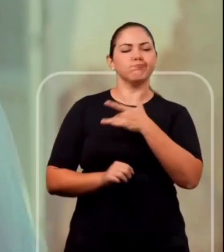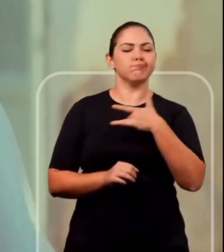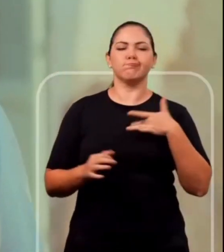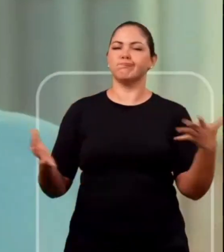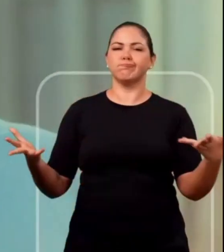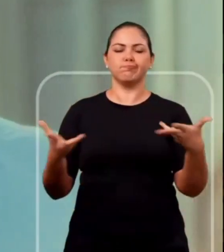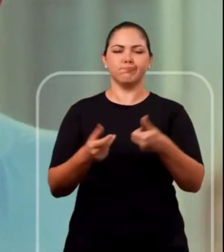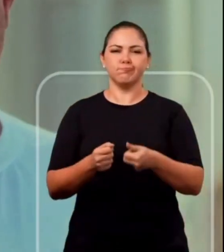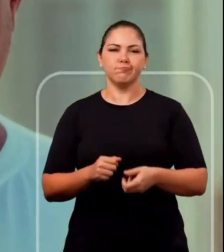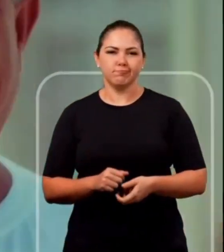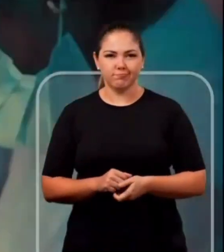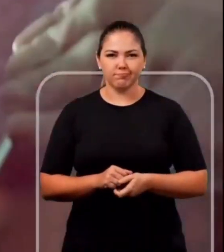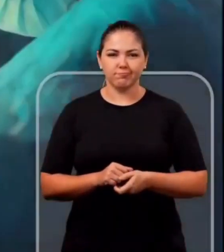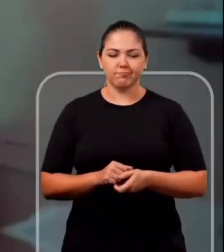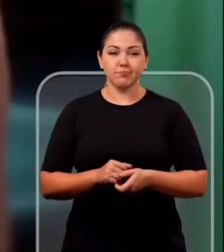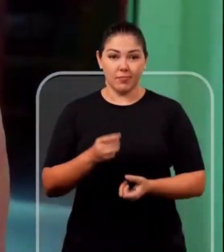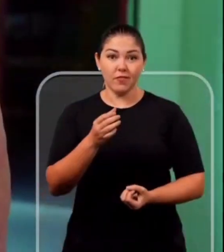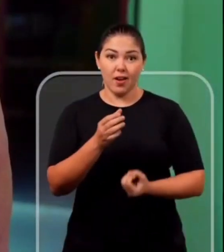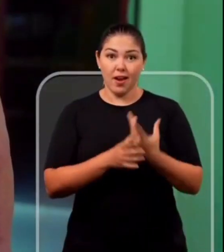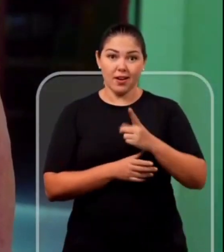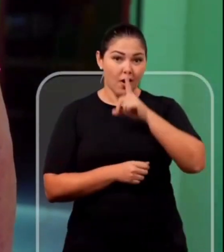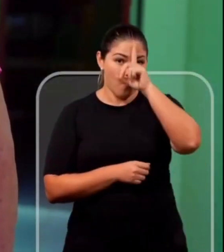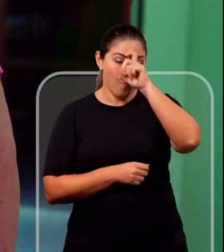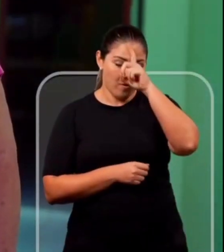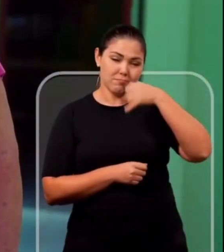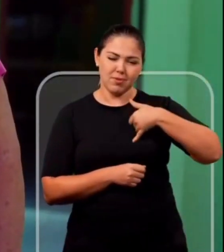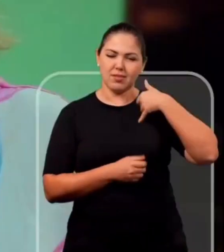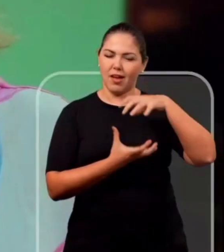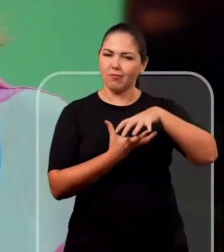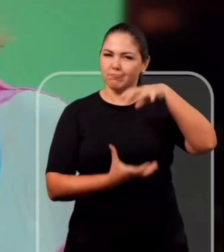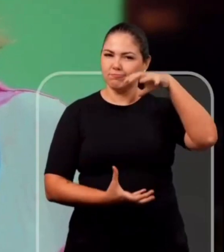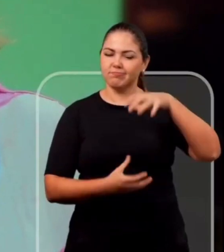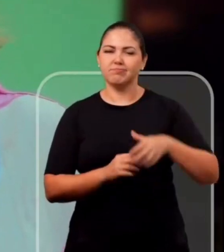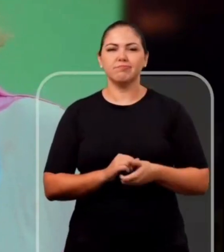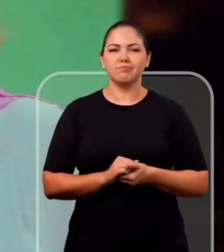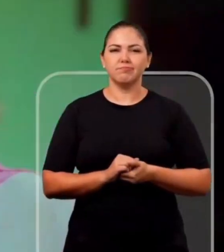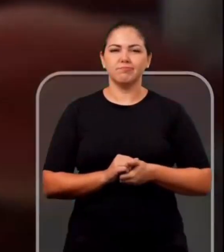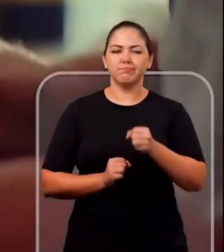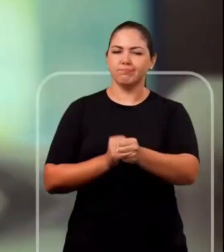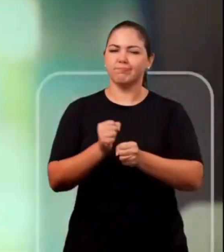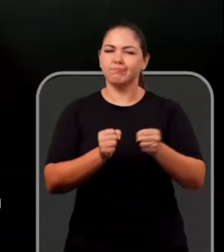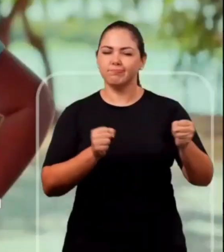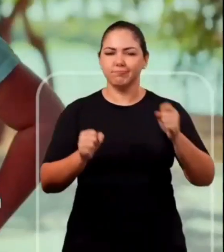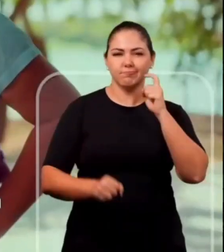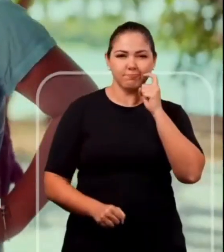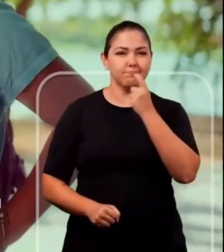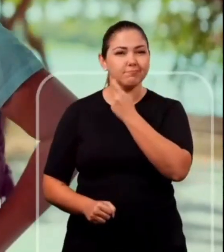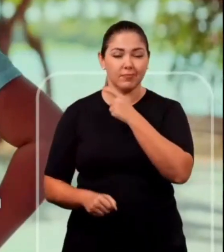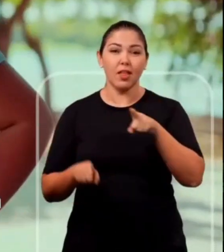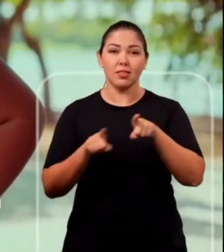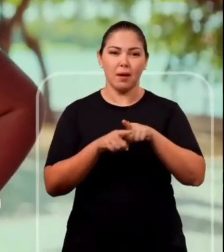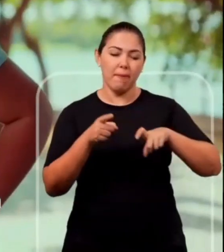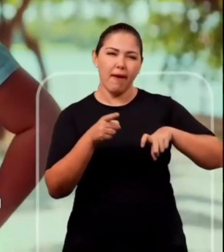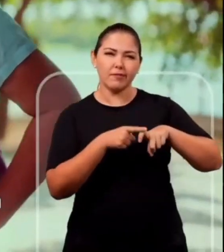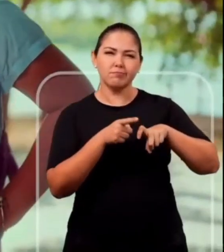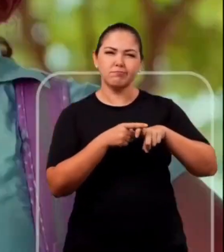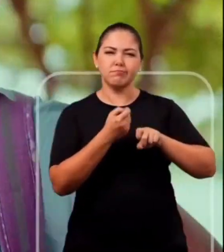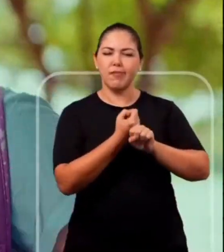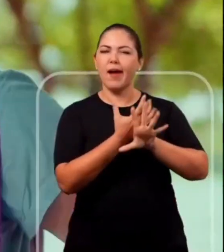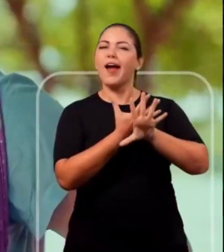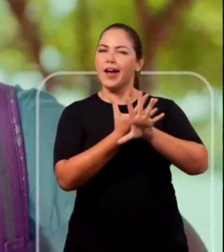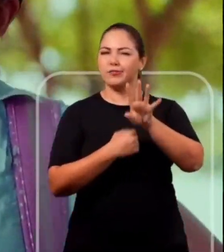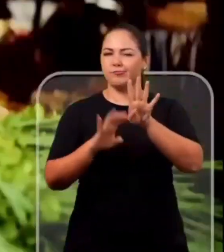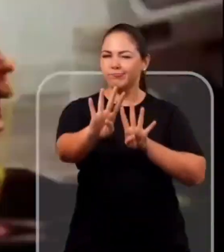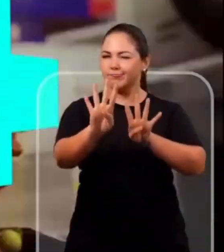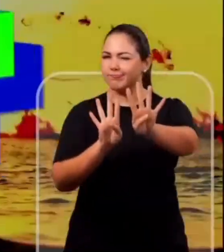O gestor de saúde premiado. O vai fazer? O hospital do idoso. E colocar rentista e telemedicina